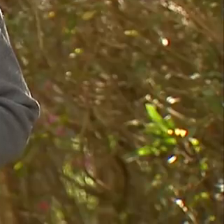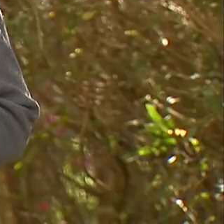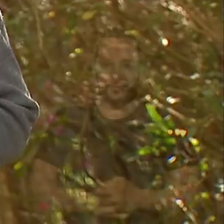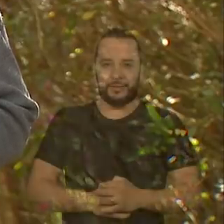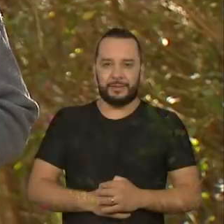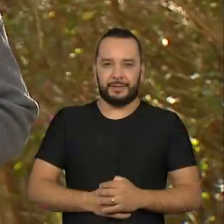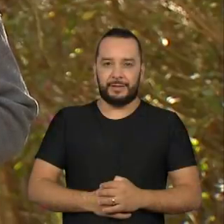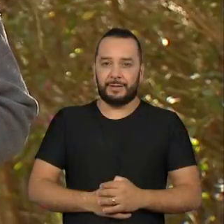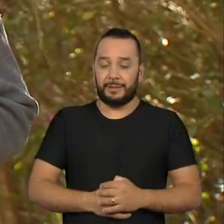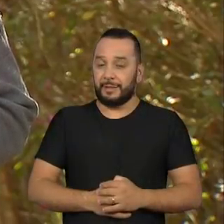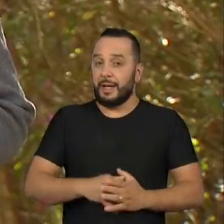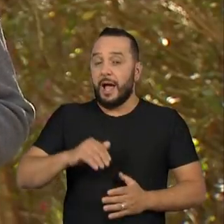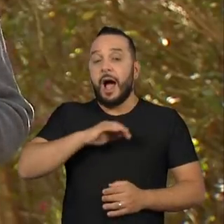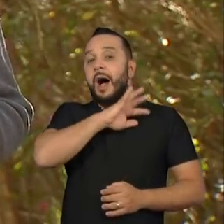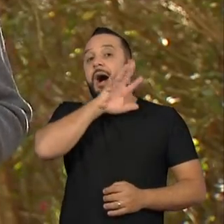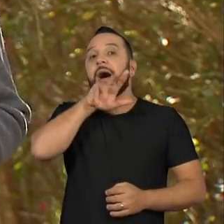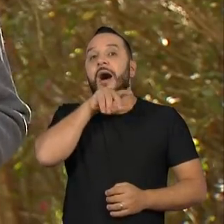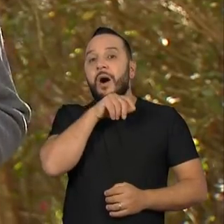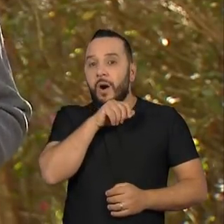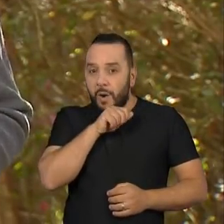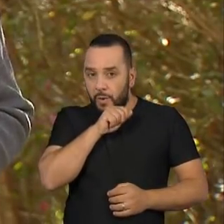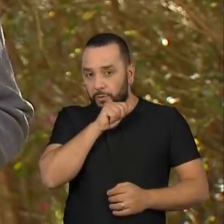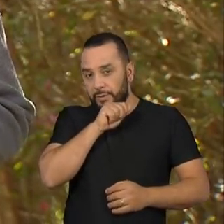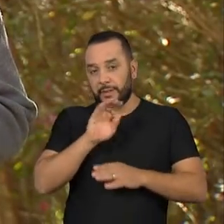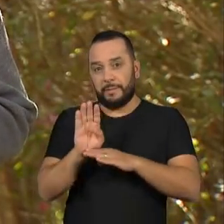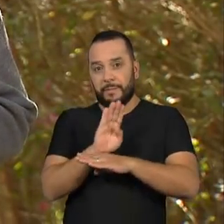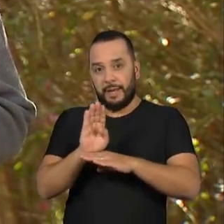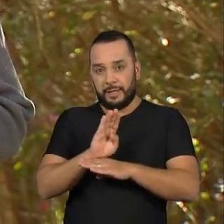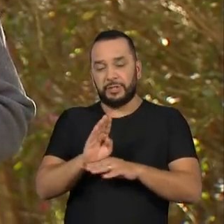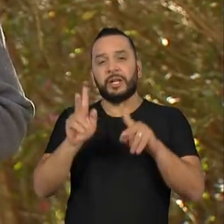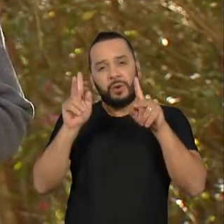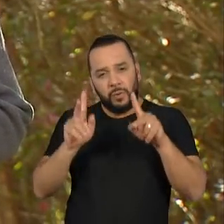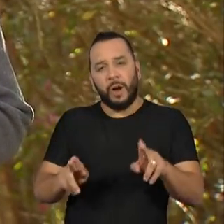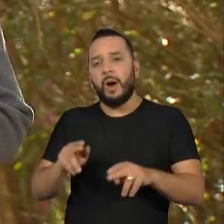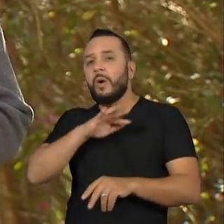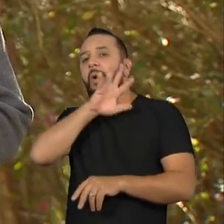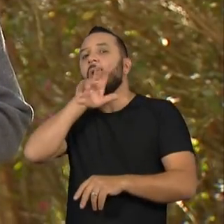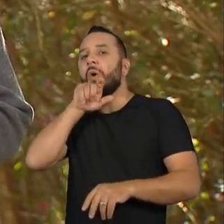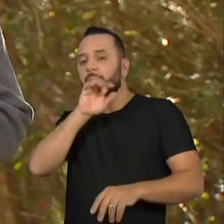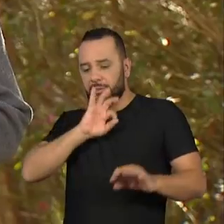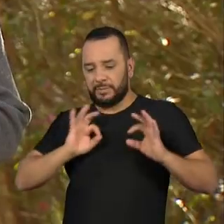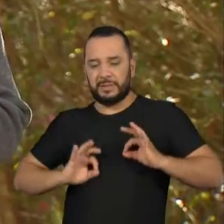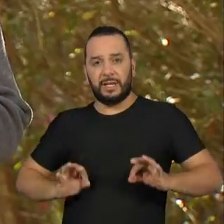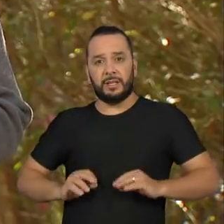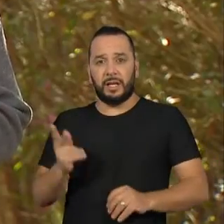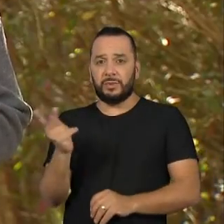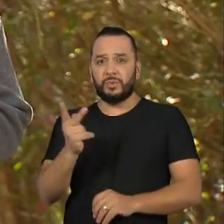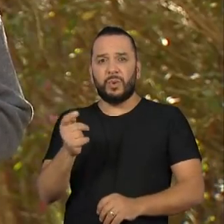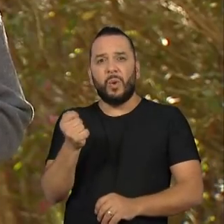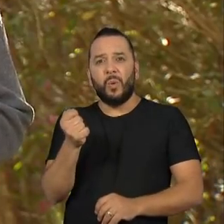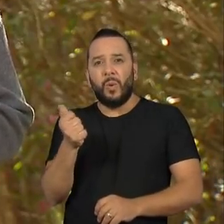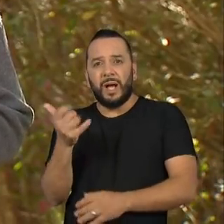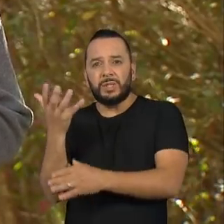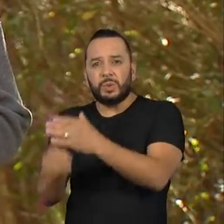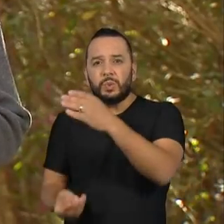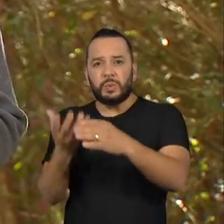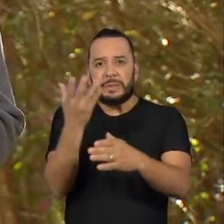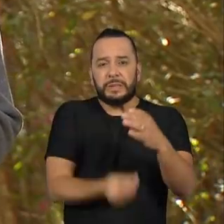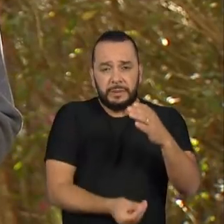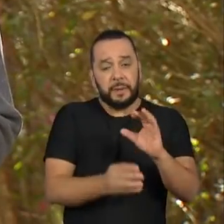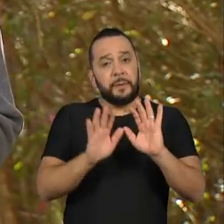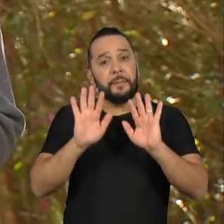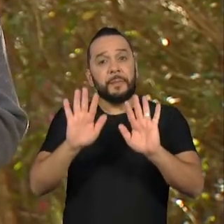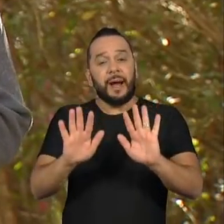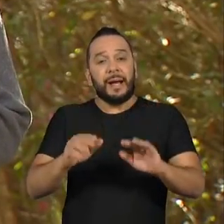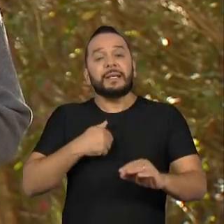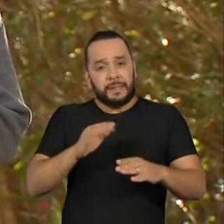A onça parda, assim como a onça pintada, está ameaçada de extinção. Mas o felino sobrevive em uma região